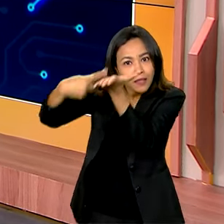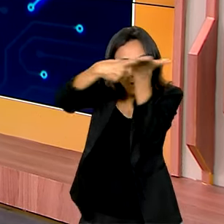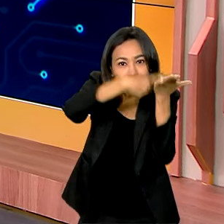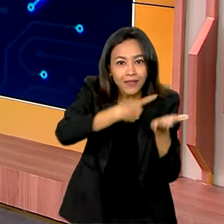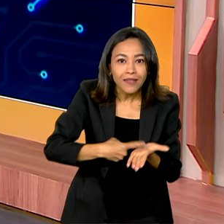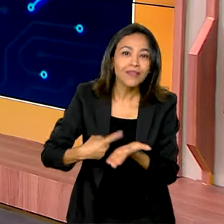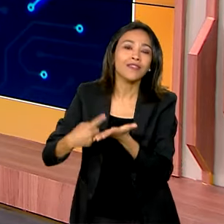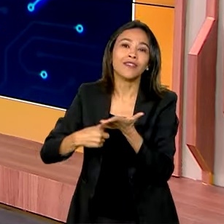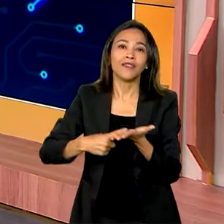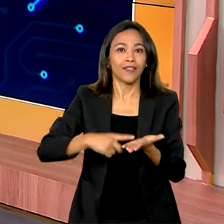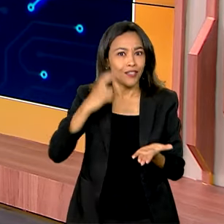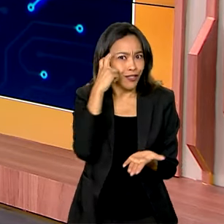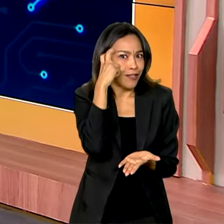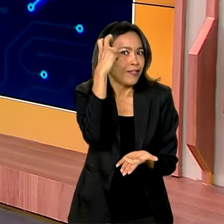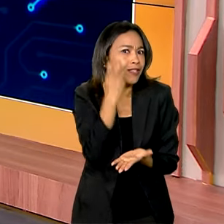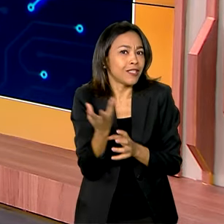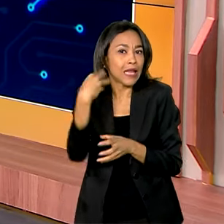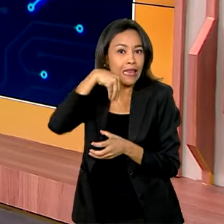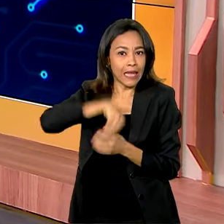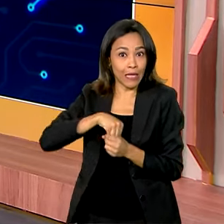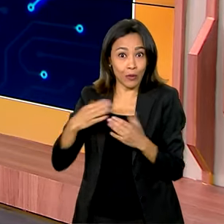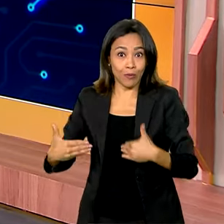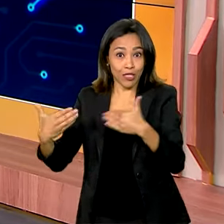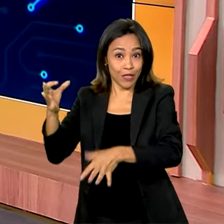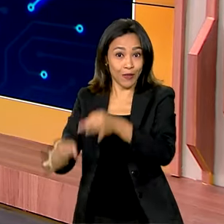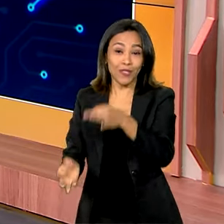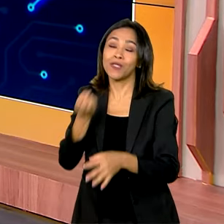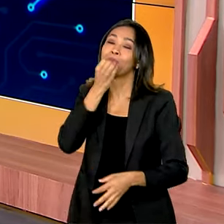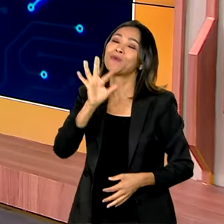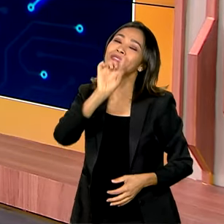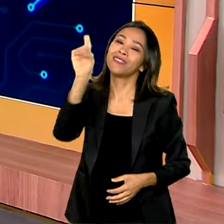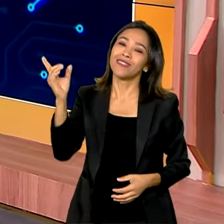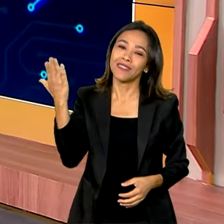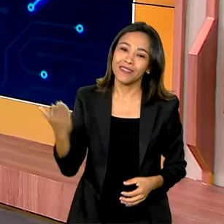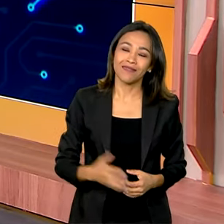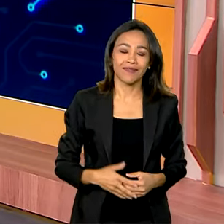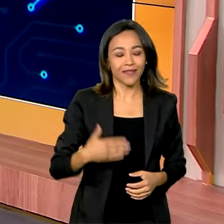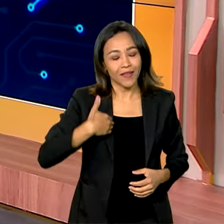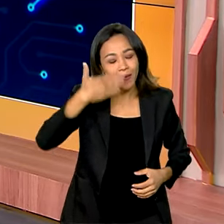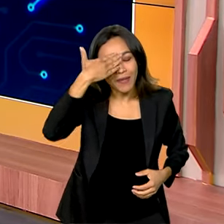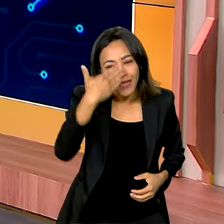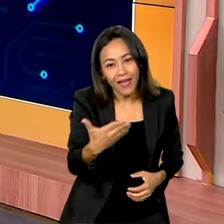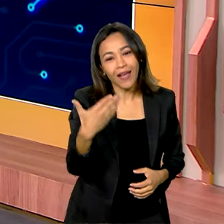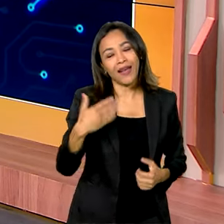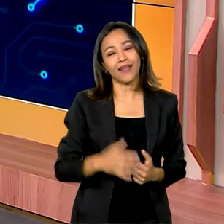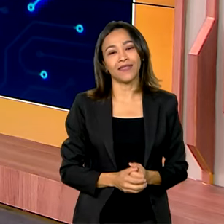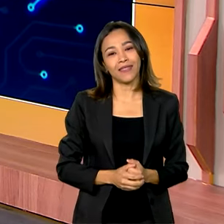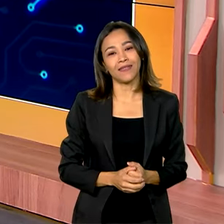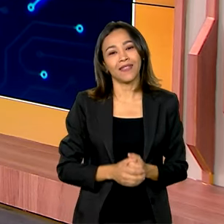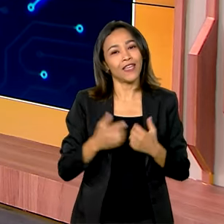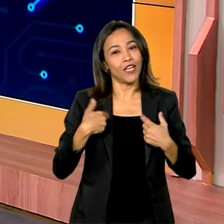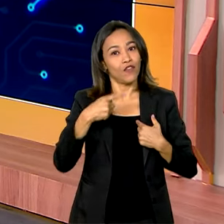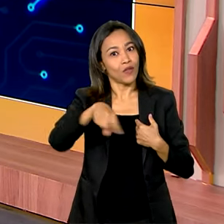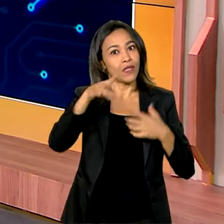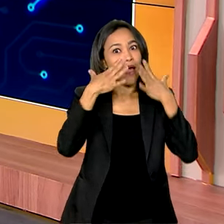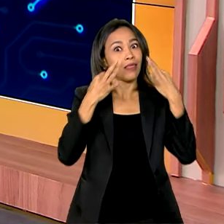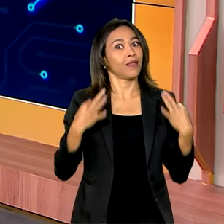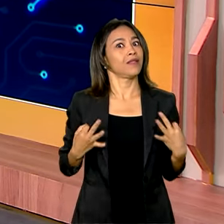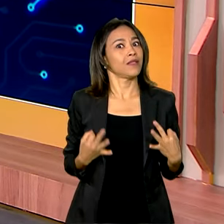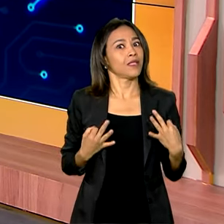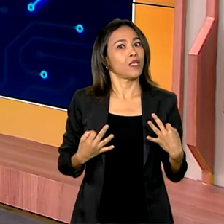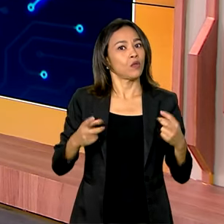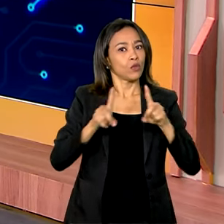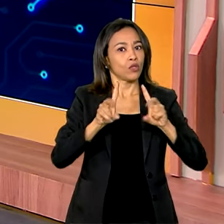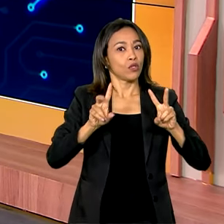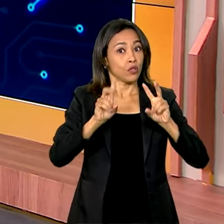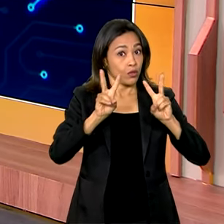Ministério da Justiça. Obrigada pelos esclarecimentos e um bom dia para o senhor. Eu que agradeço, Vanessa, e fiquemos todos atentos à violência e desfavor